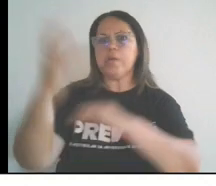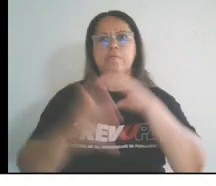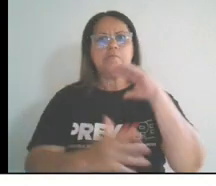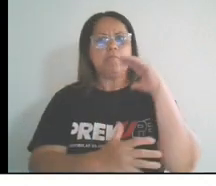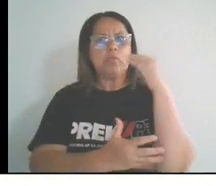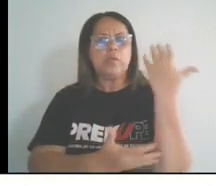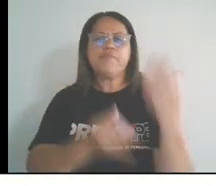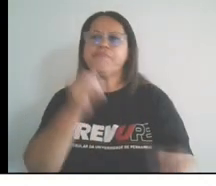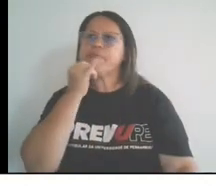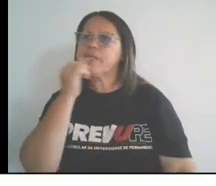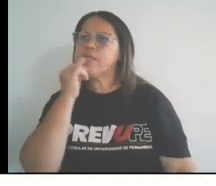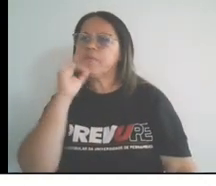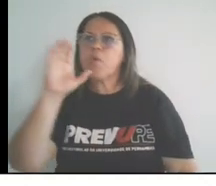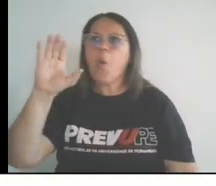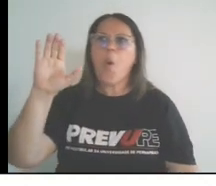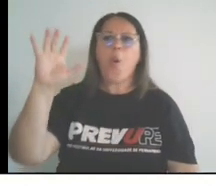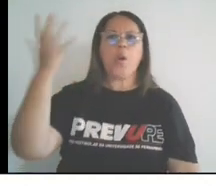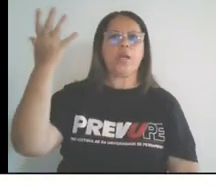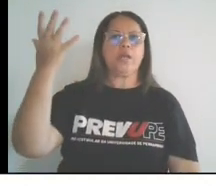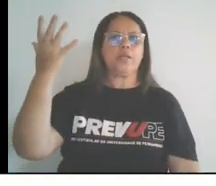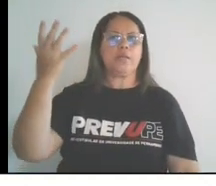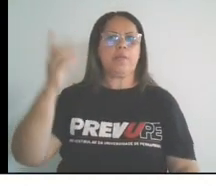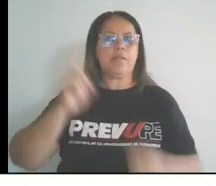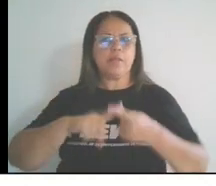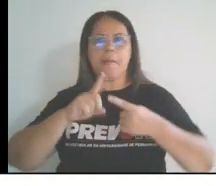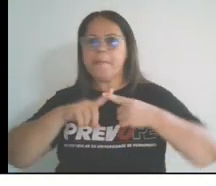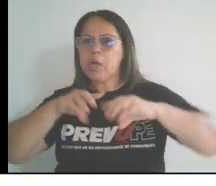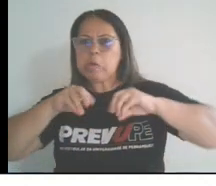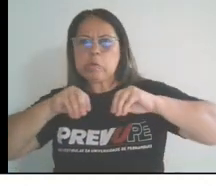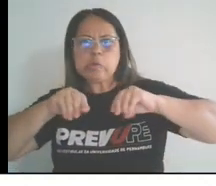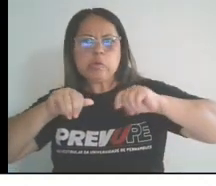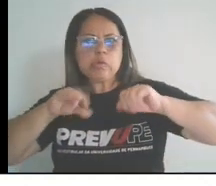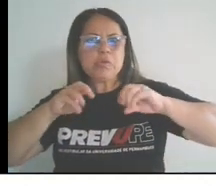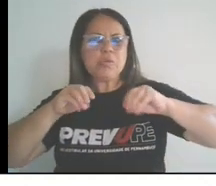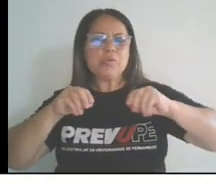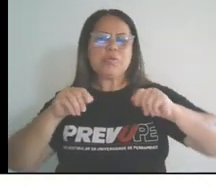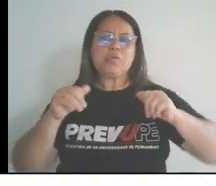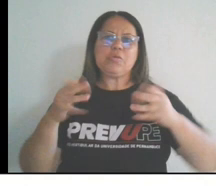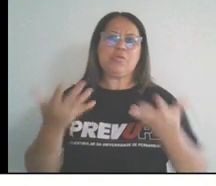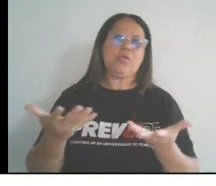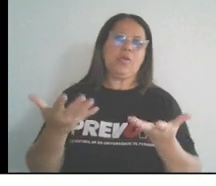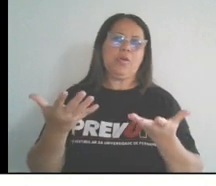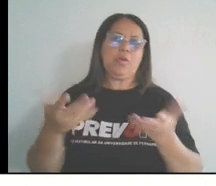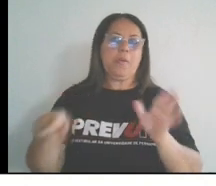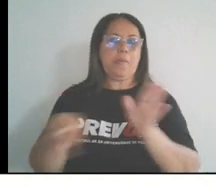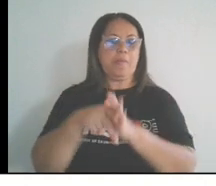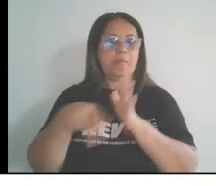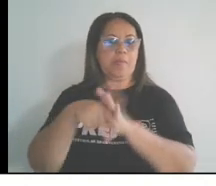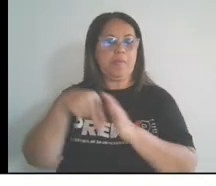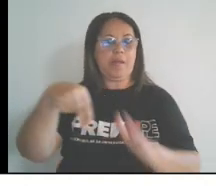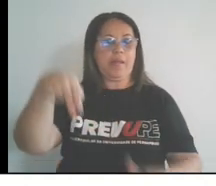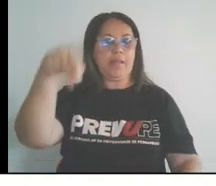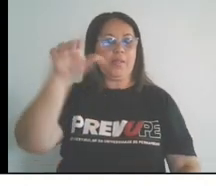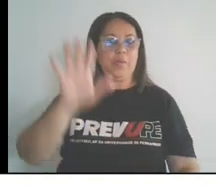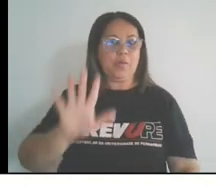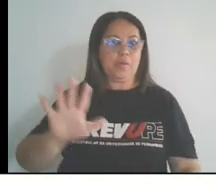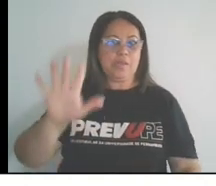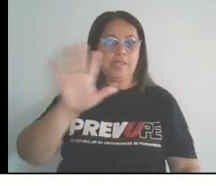e úmido, o solo de maçapê no litoral aqui do Nordeste. E, além disso,